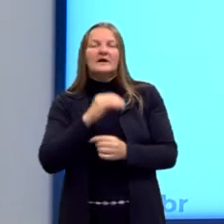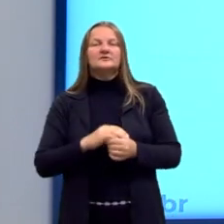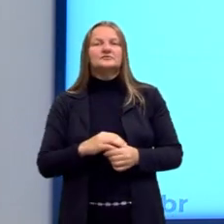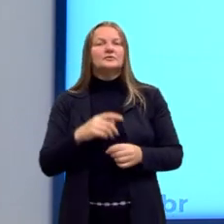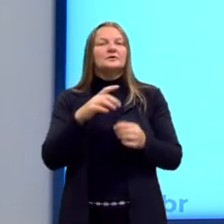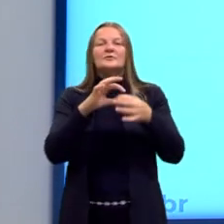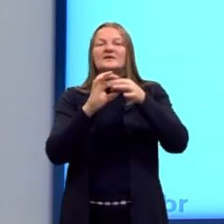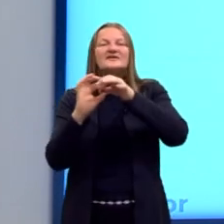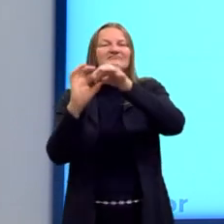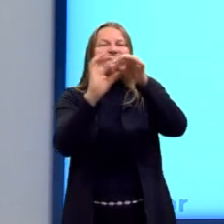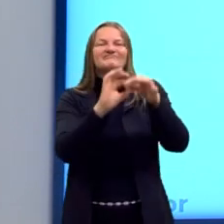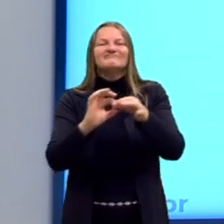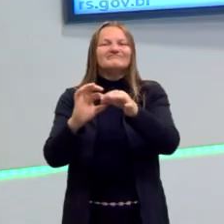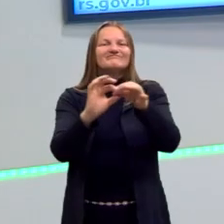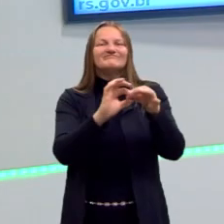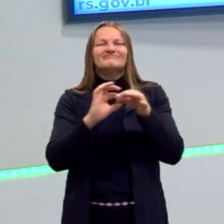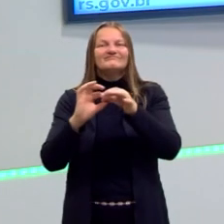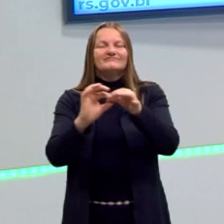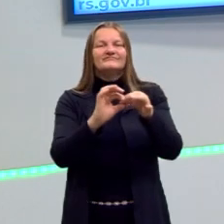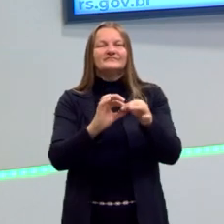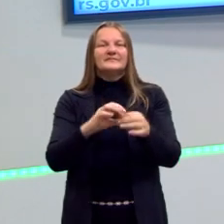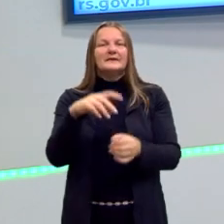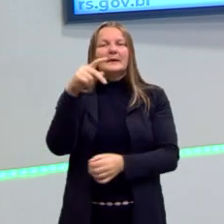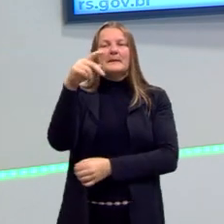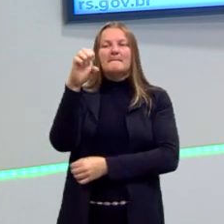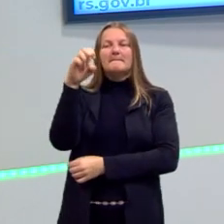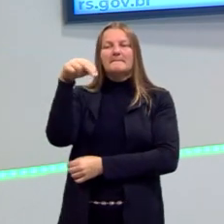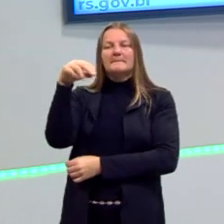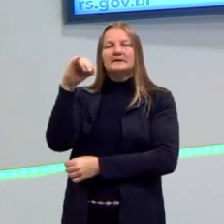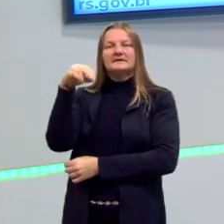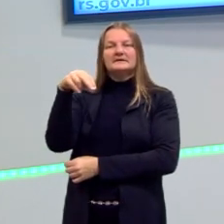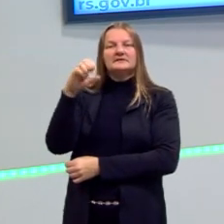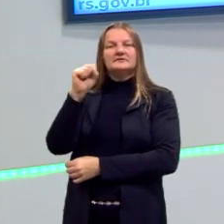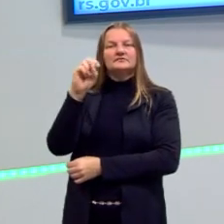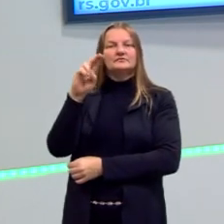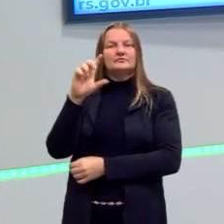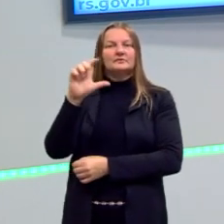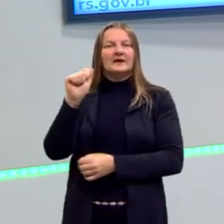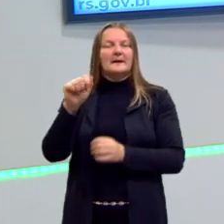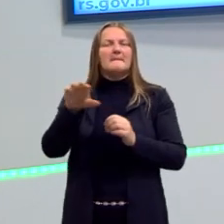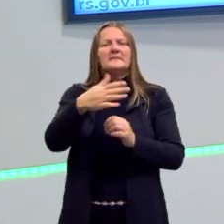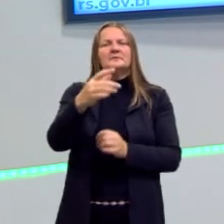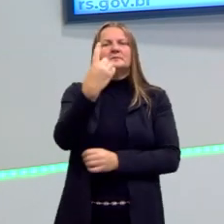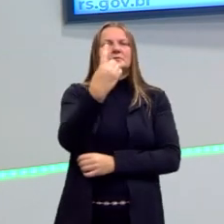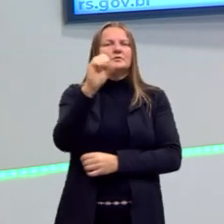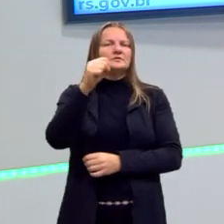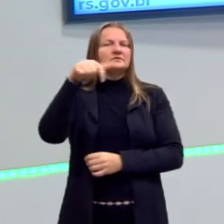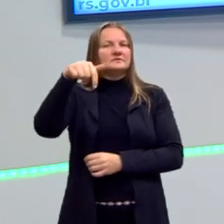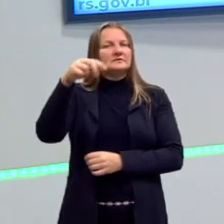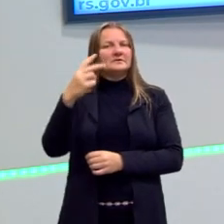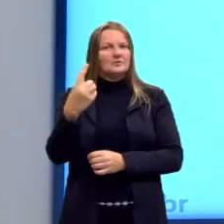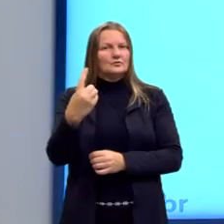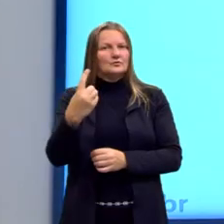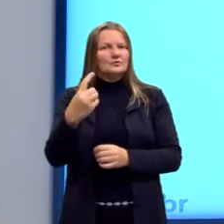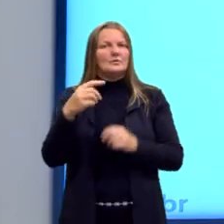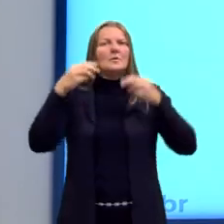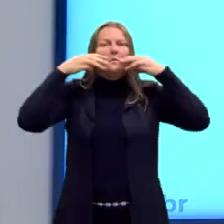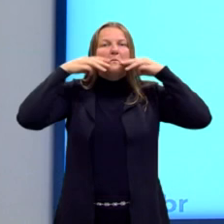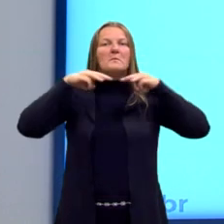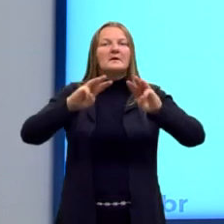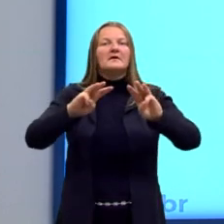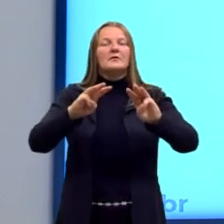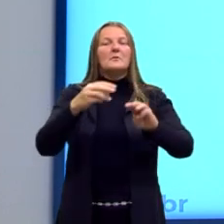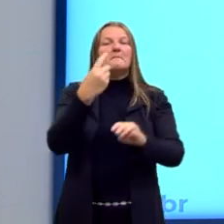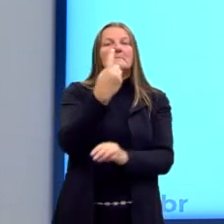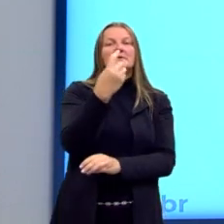unificada. A Península Itálica vai se unificar em 1871. E o Maquiavel está aqui, 1500.